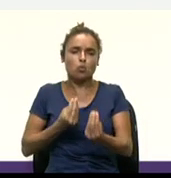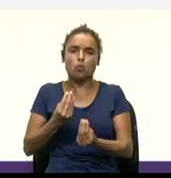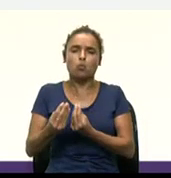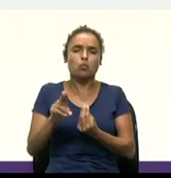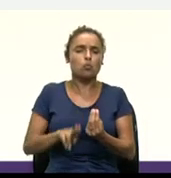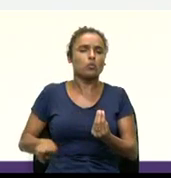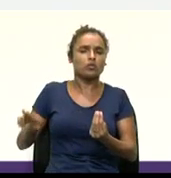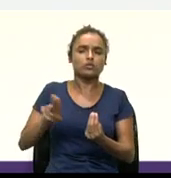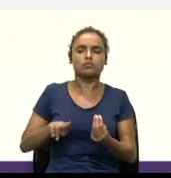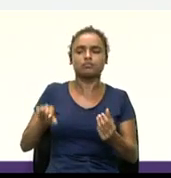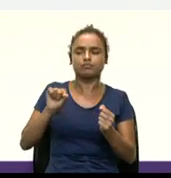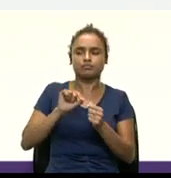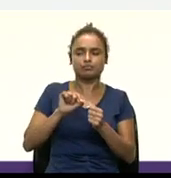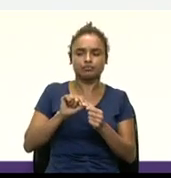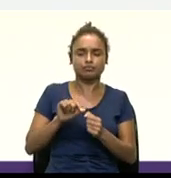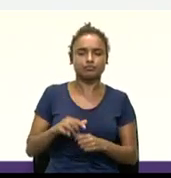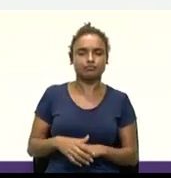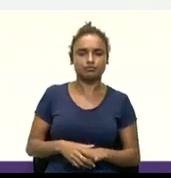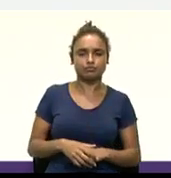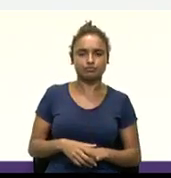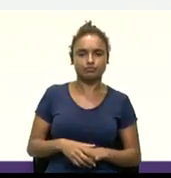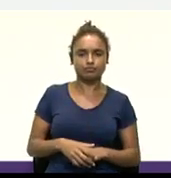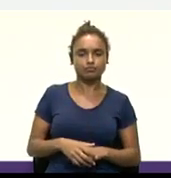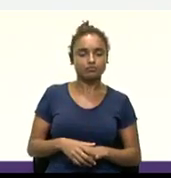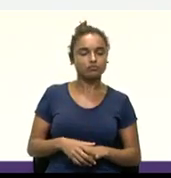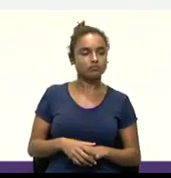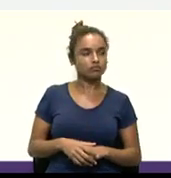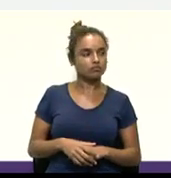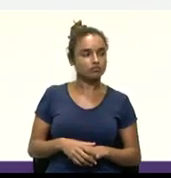como fazer? Então,